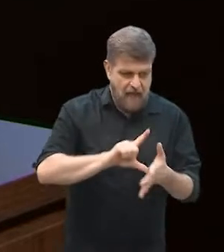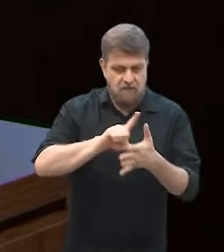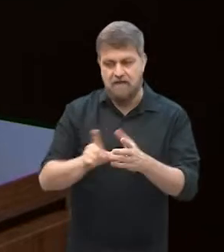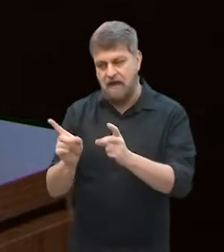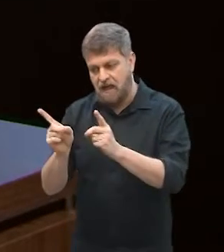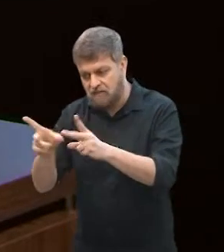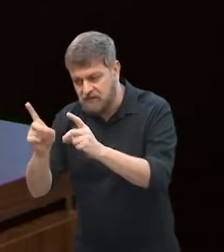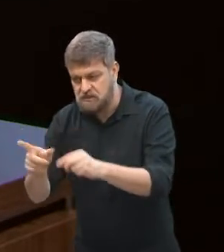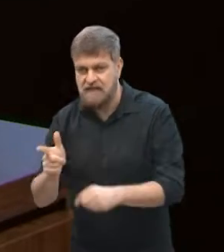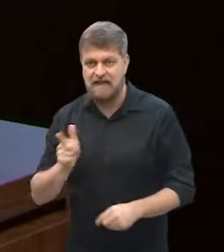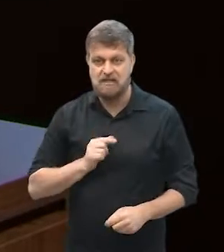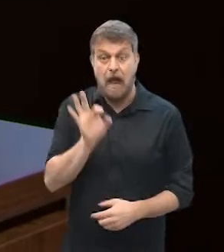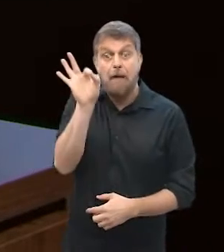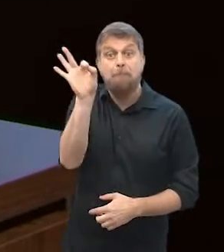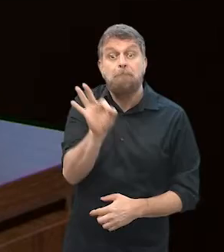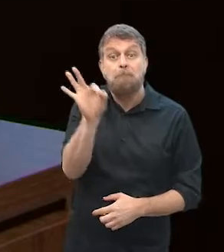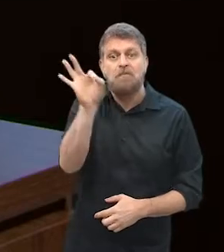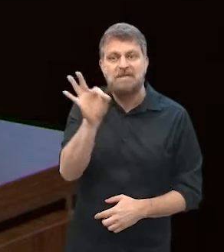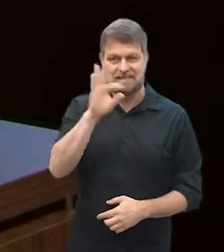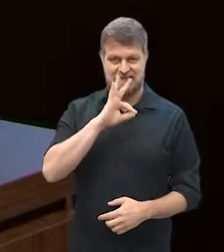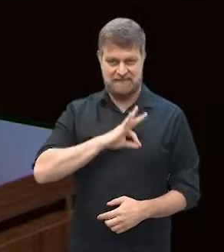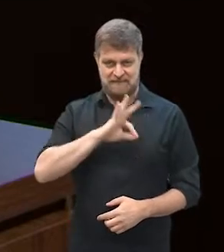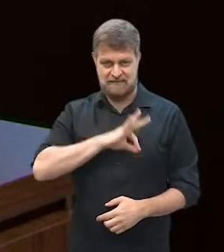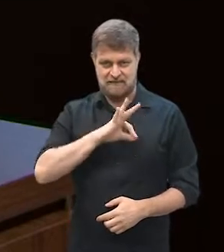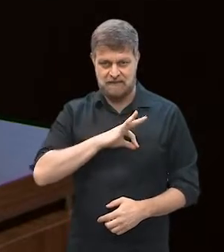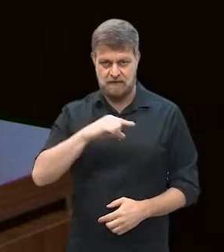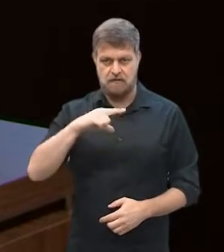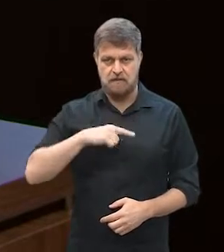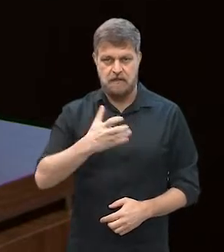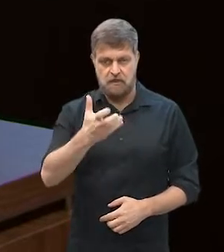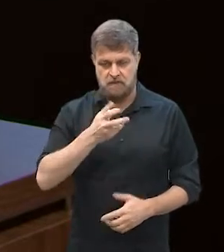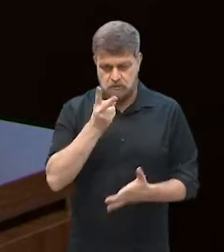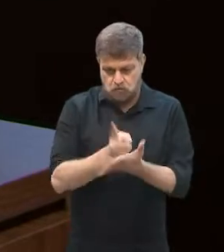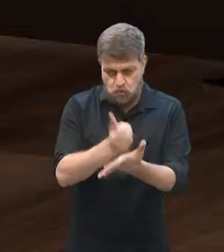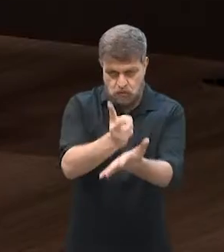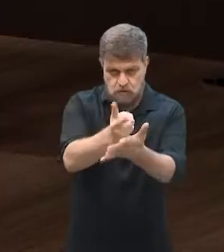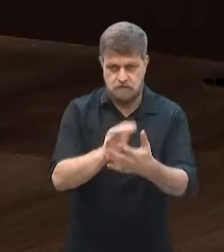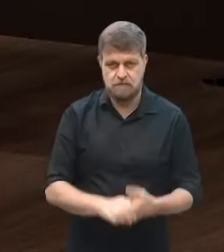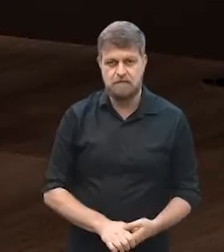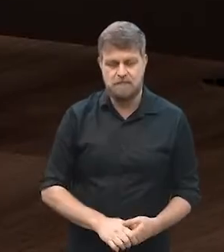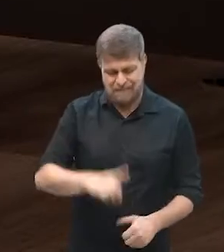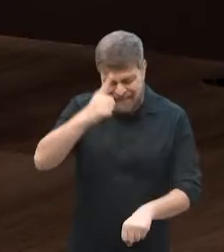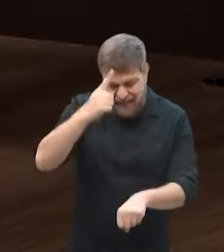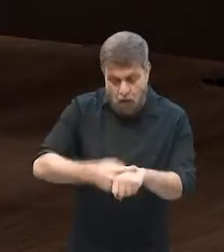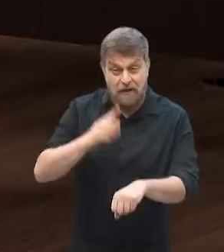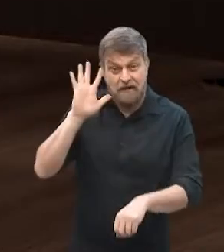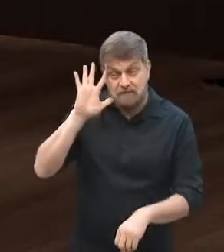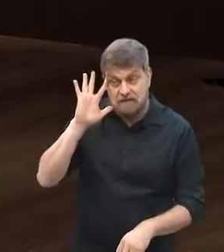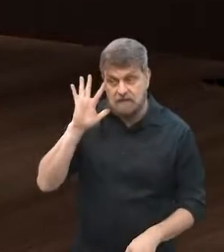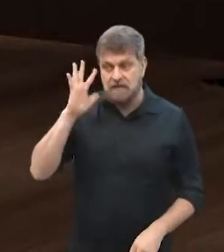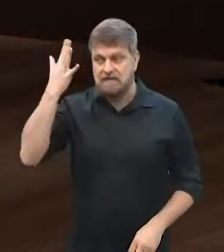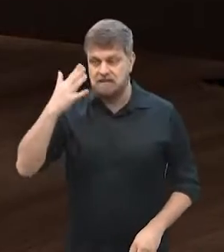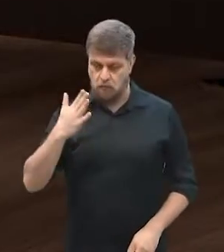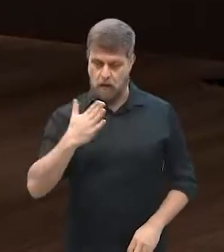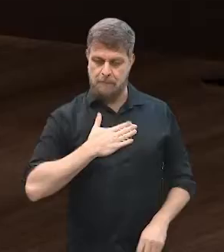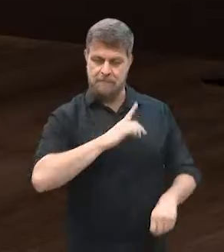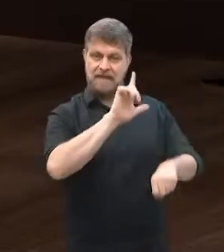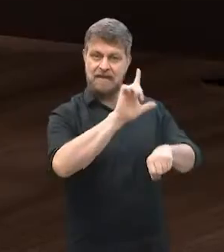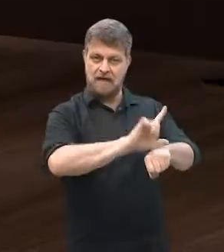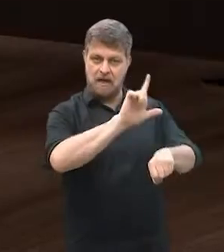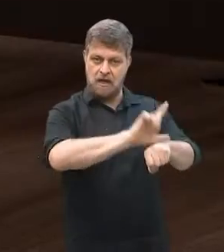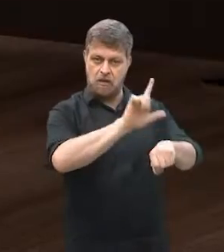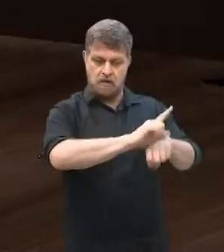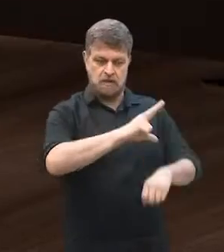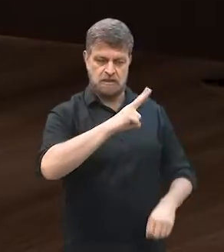Isso, exatamente. Mesma coisa. Por isso que eu quis manter. Quando você decidiu abrir o seu próprio negócio,